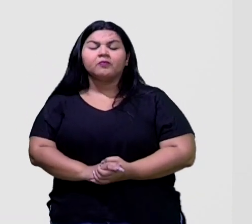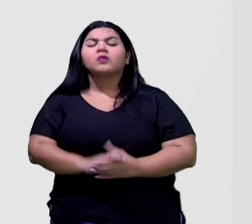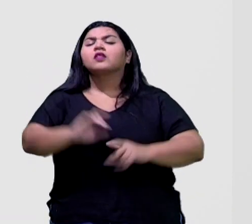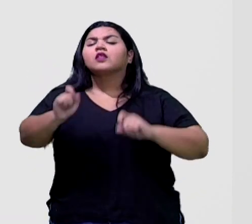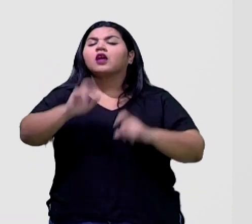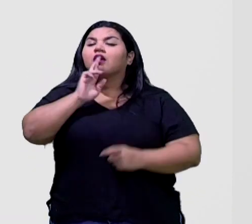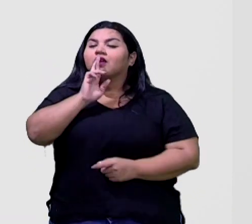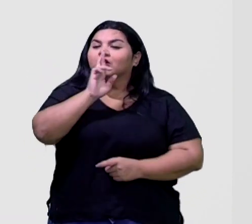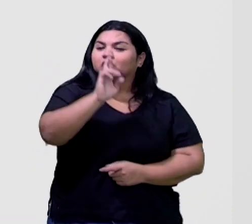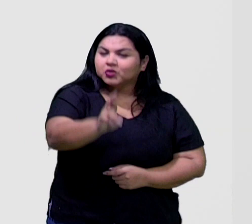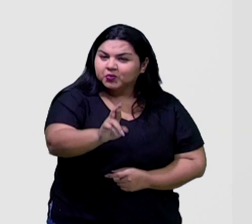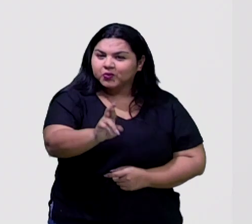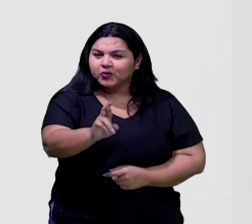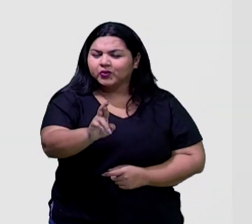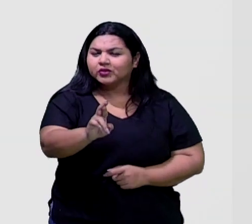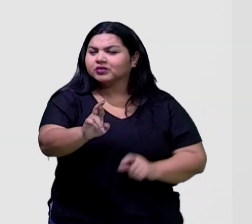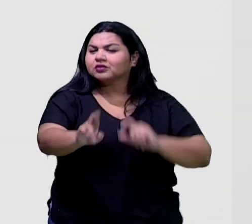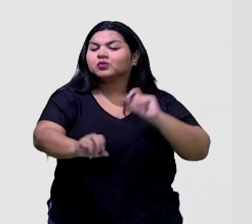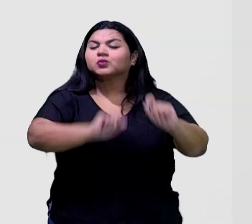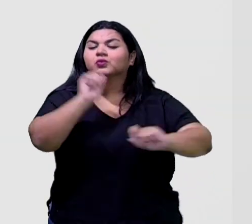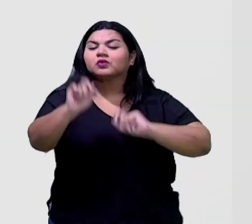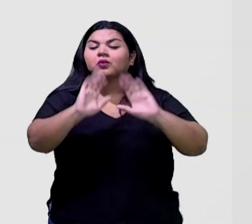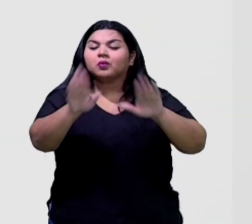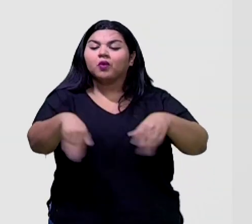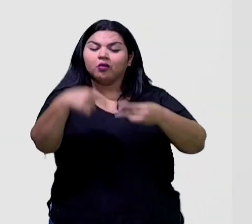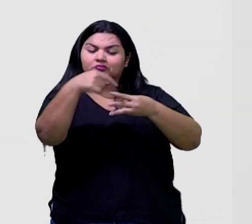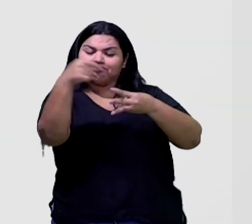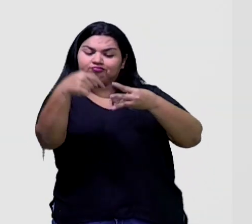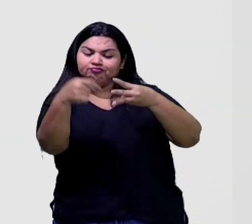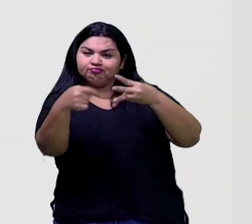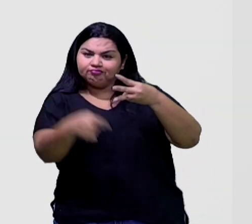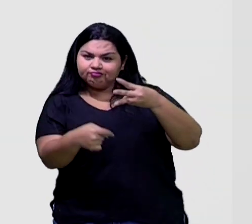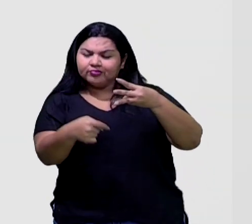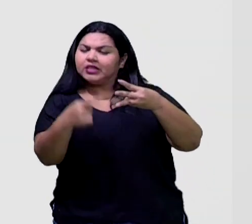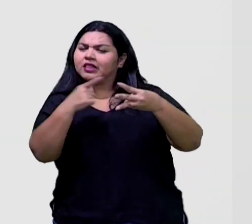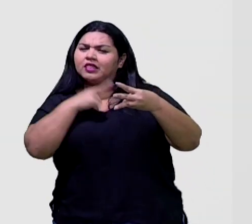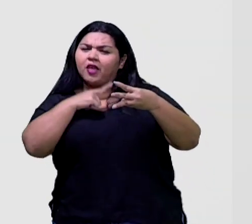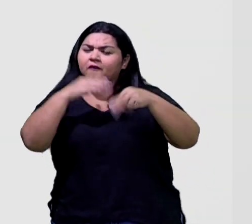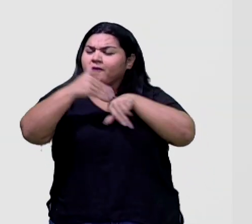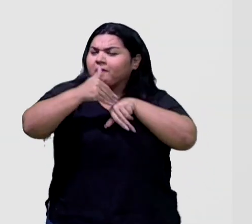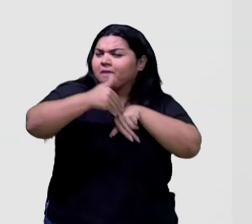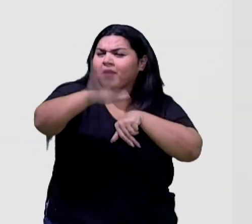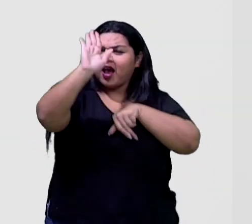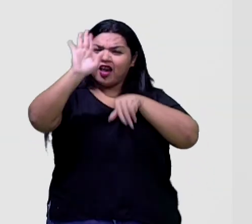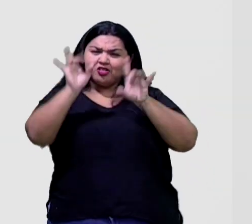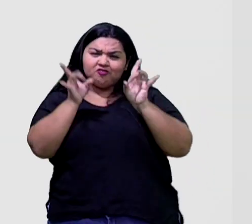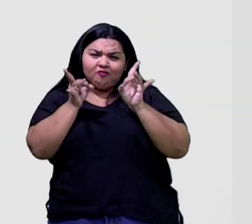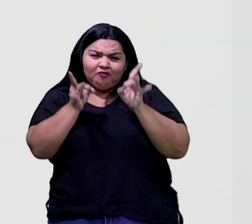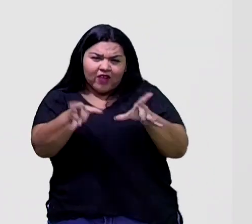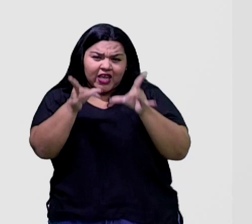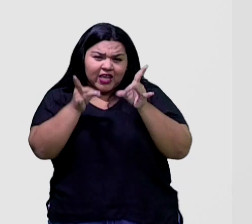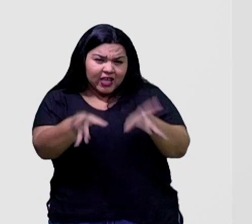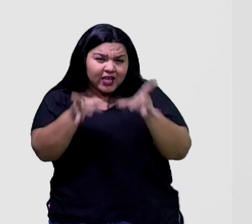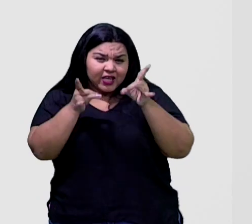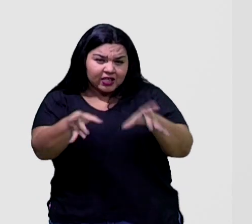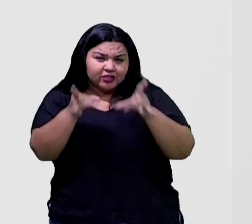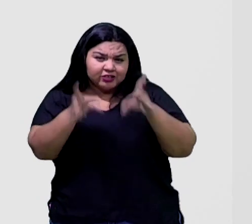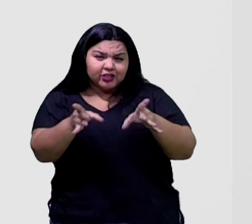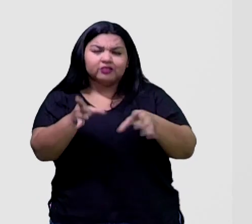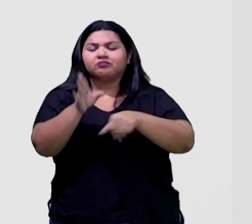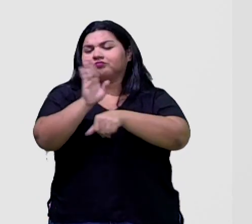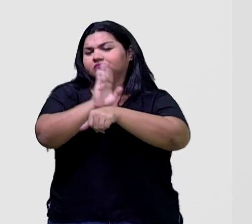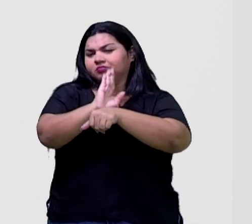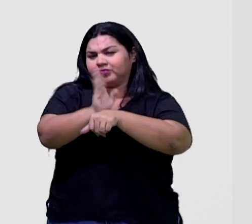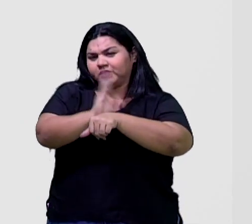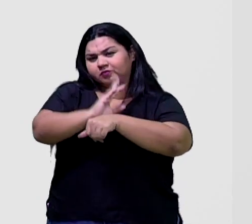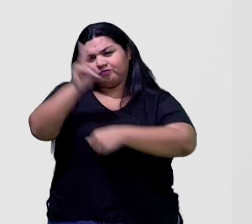Então, responde pra mim, qual desses três filmes teve a maior bilheteria da